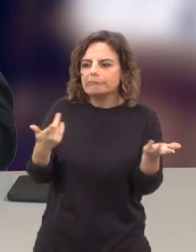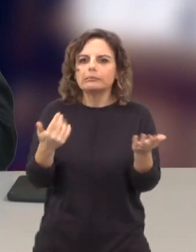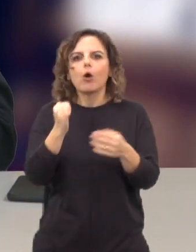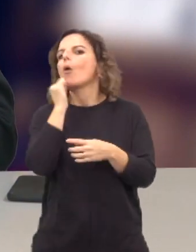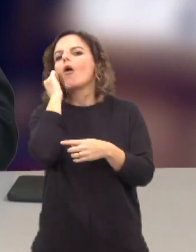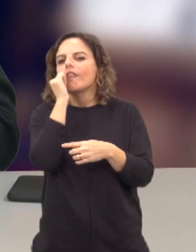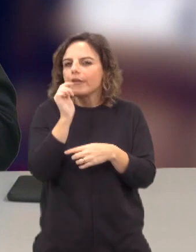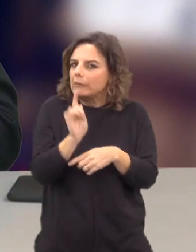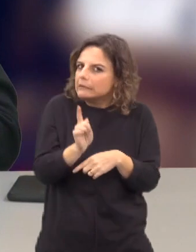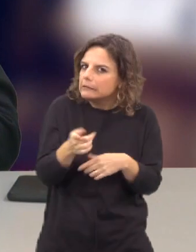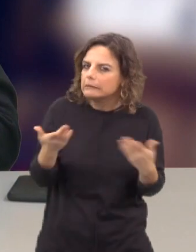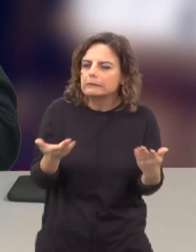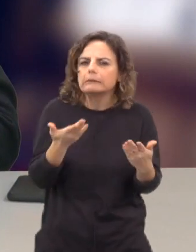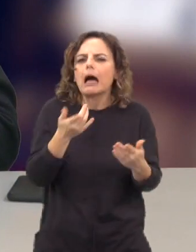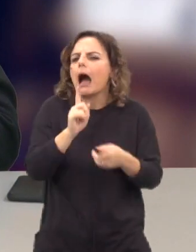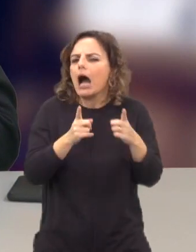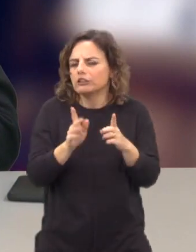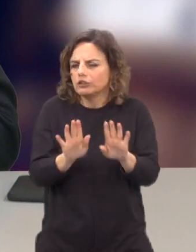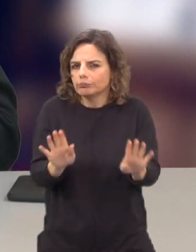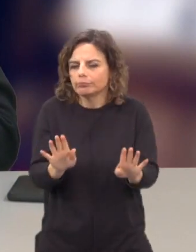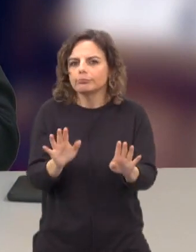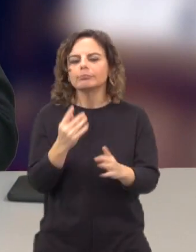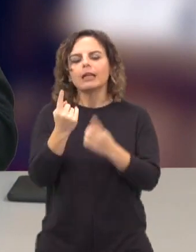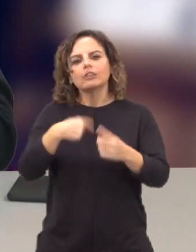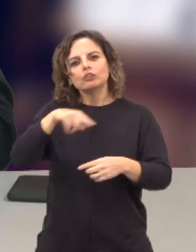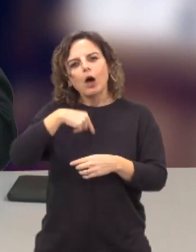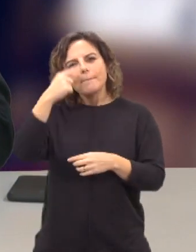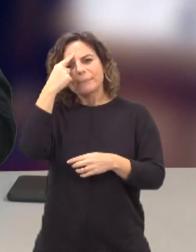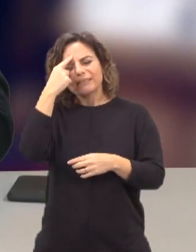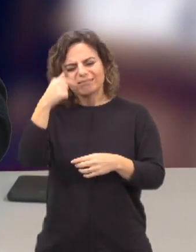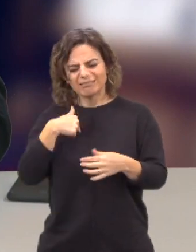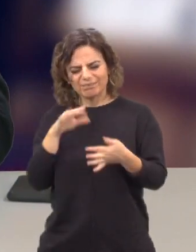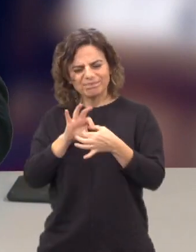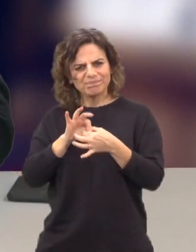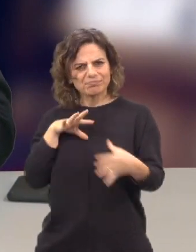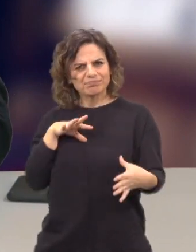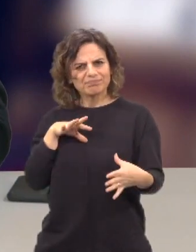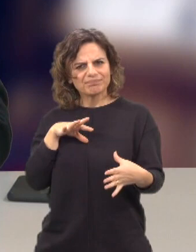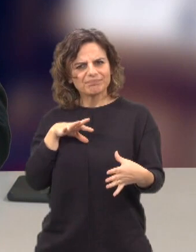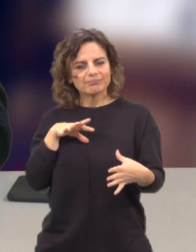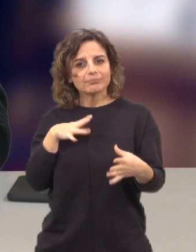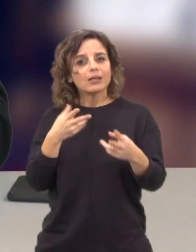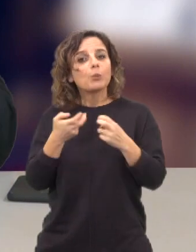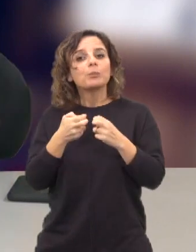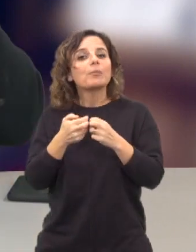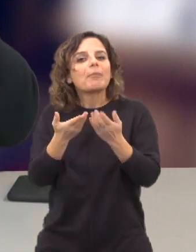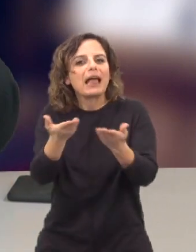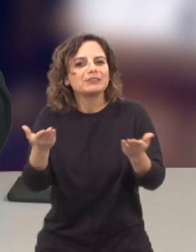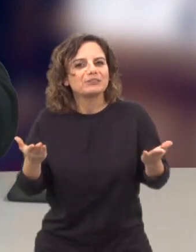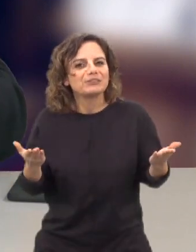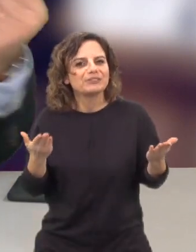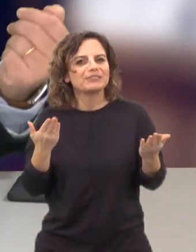ou o que for, de que à partida até pensamos que têm pouco a ver connosco. Um dos problemas nossos sempre é esse, é